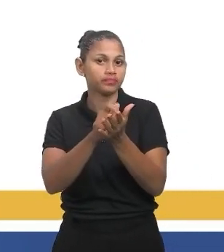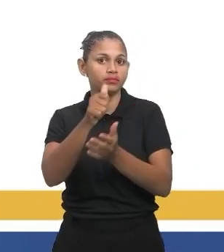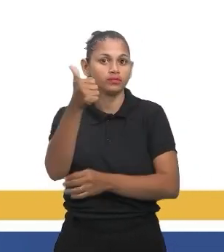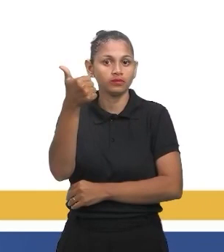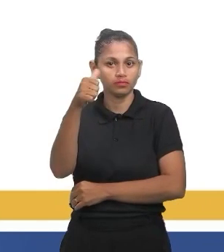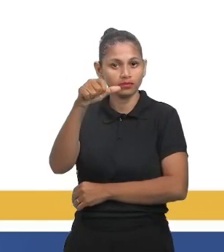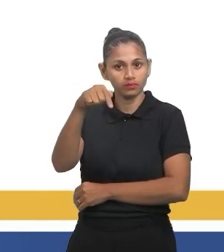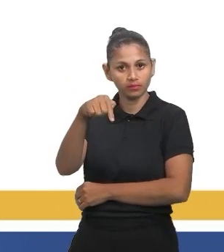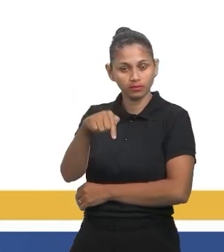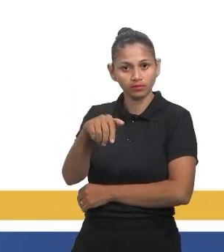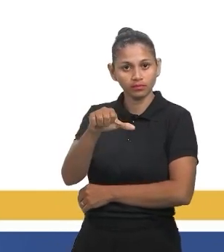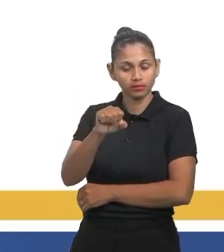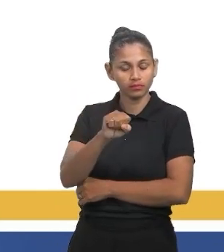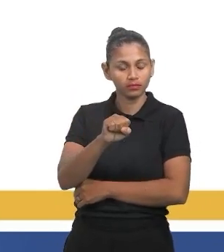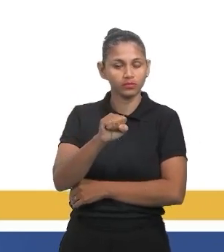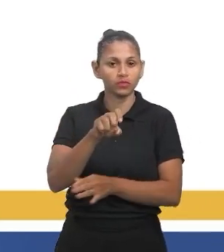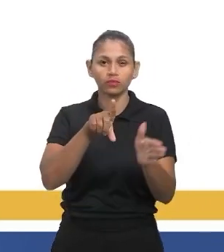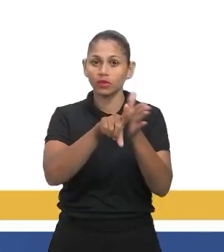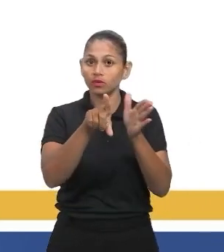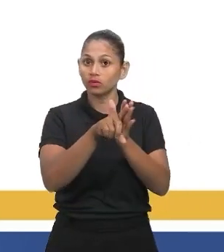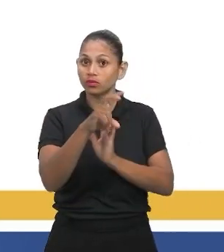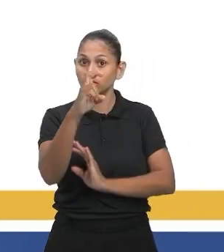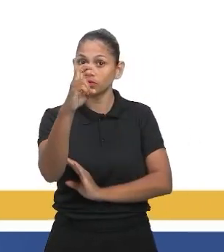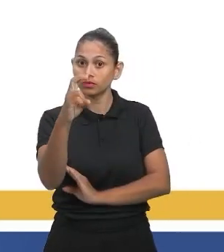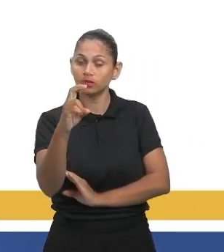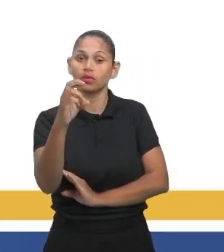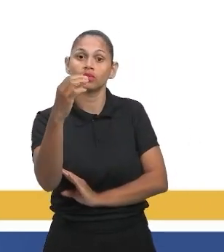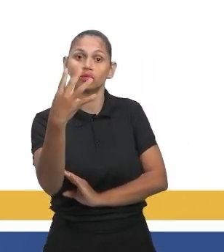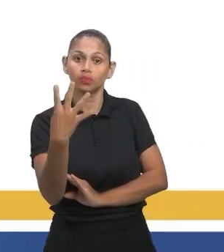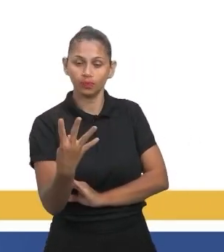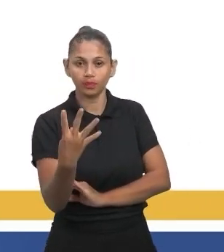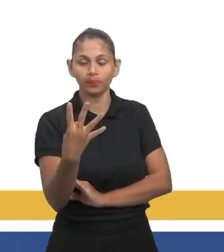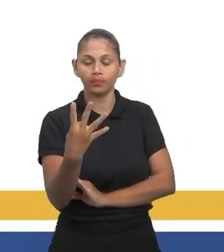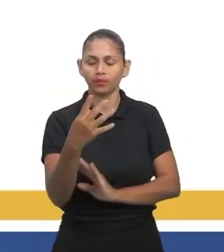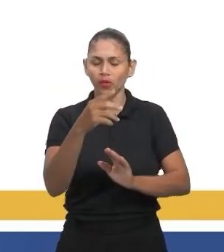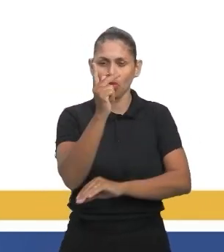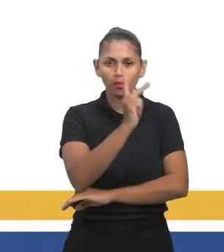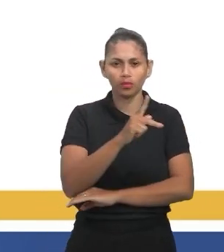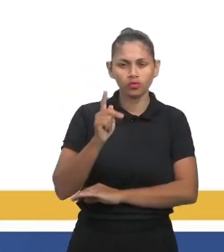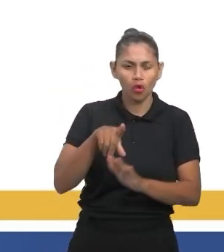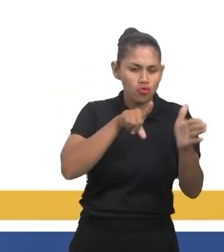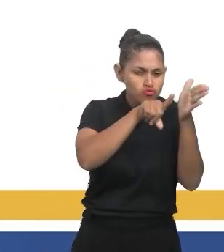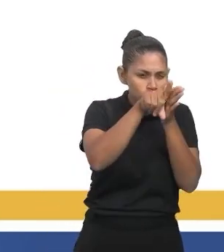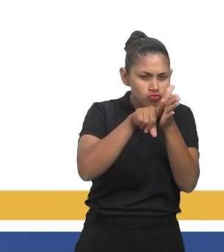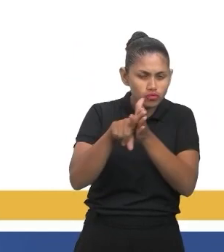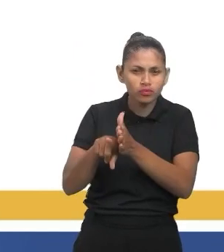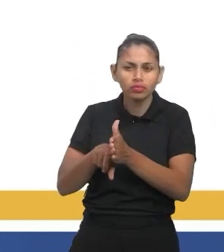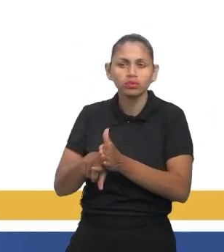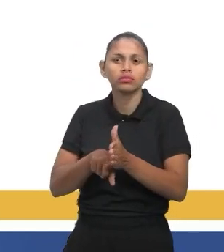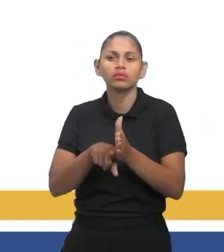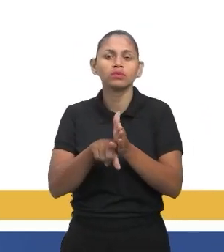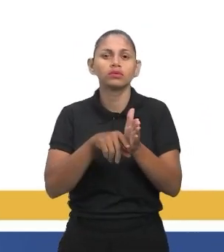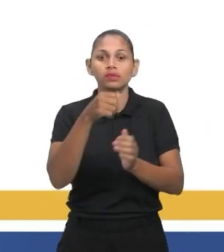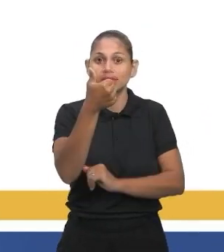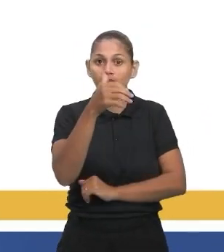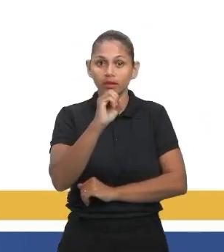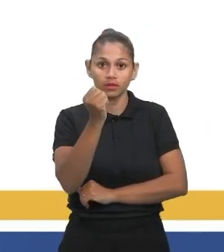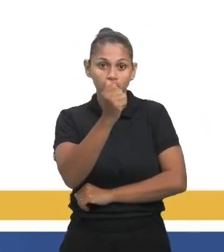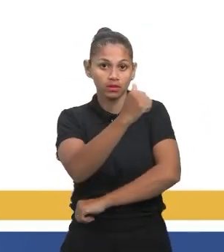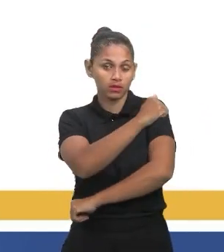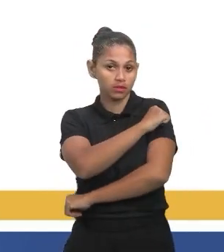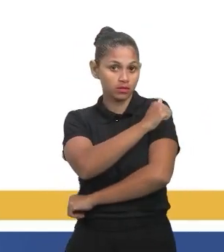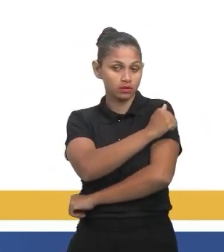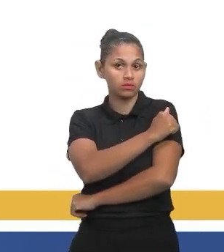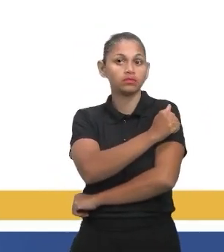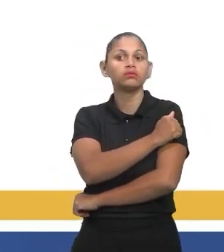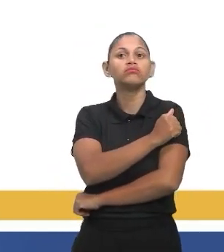questão 54. Uma professora fez uma pesquisa com 10 alunos de uma de suas turmas sobre quanto tempo,